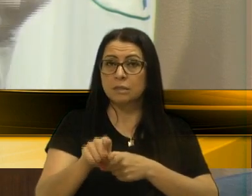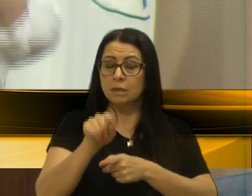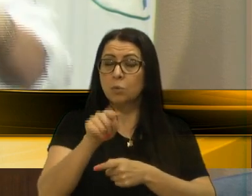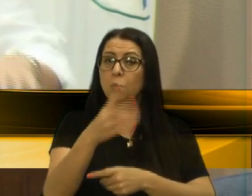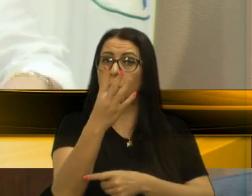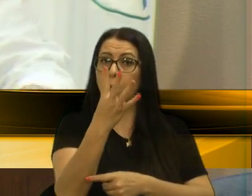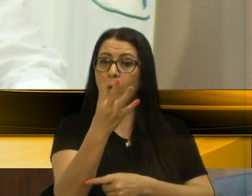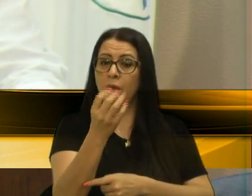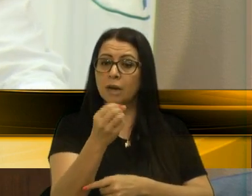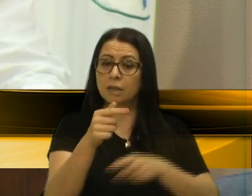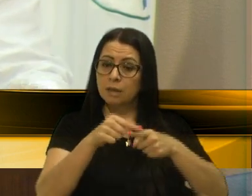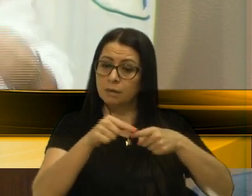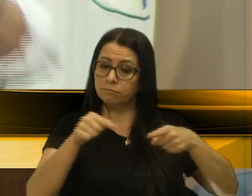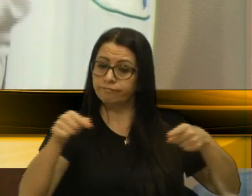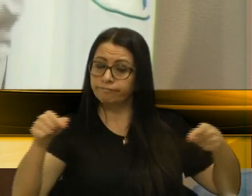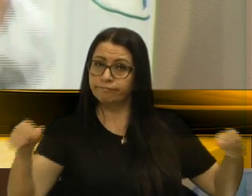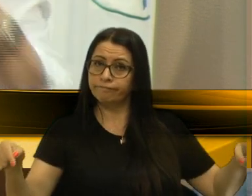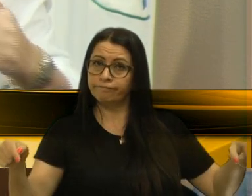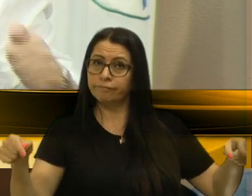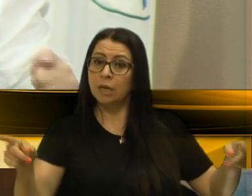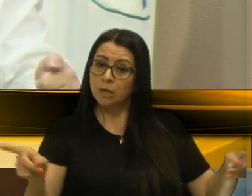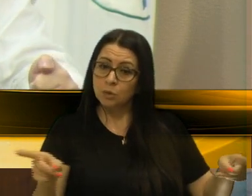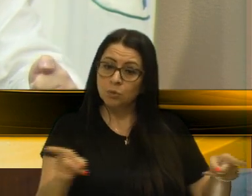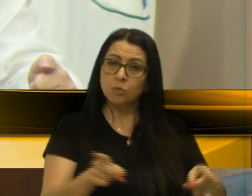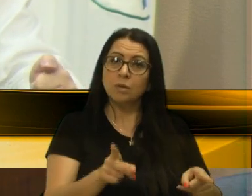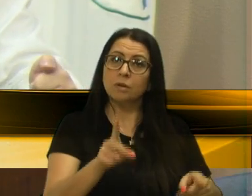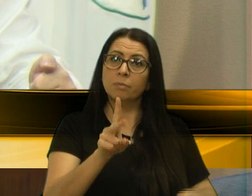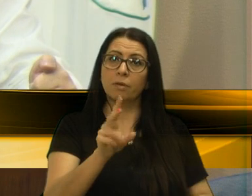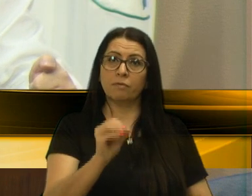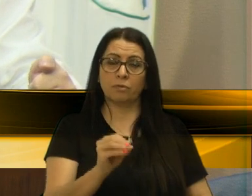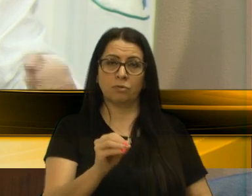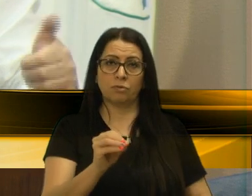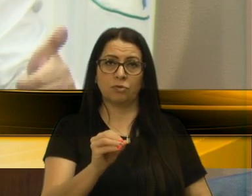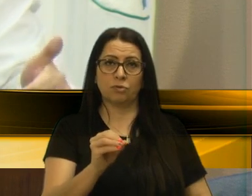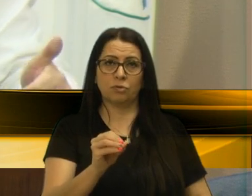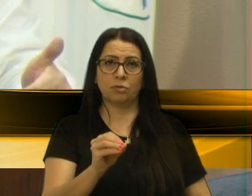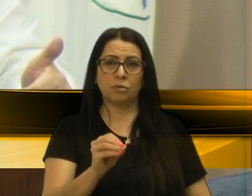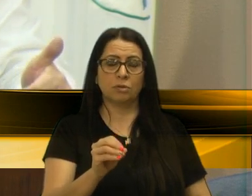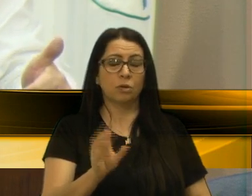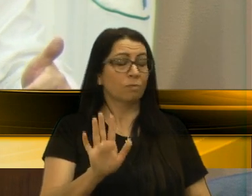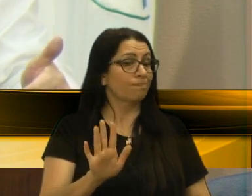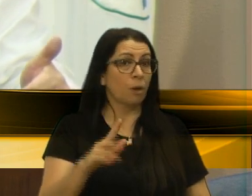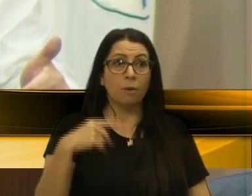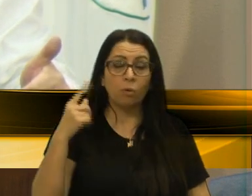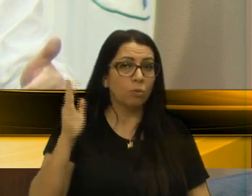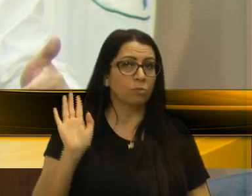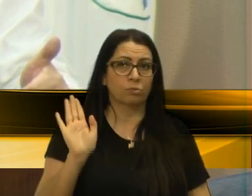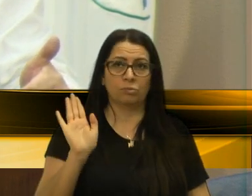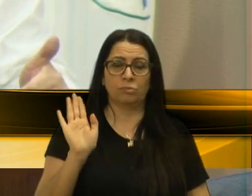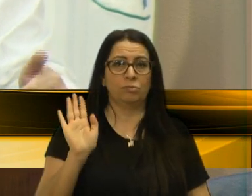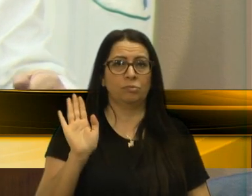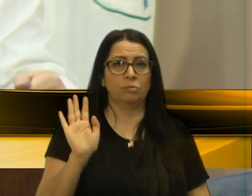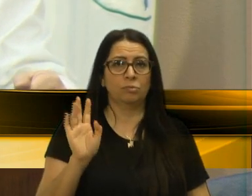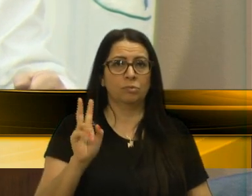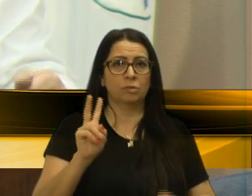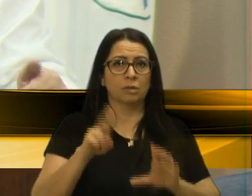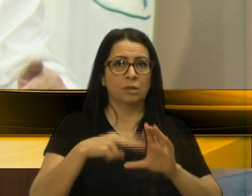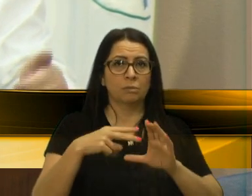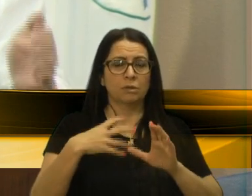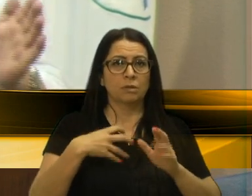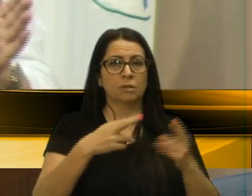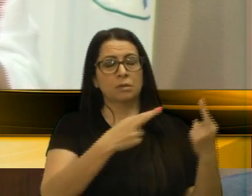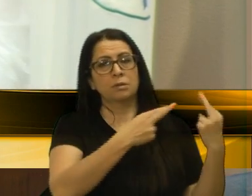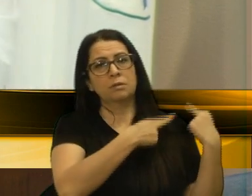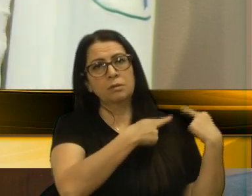40 metros. Eles reduziram para 20. Uma loucura. A Câmara, de forma